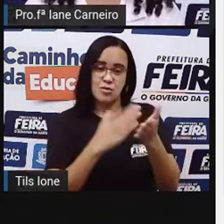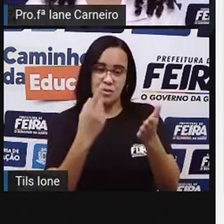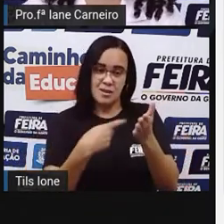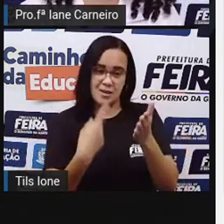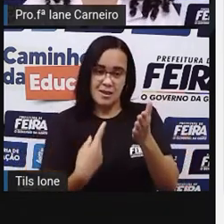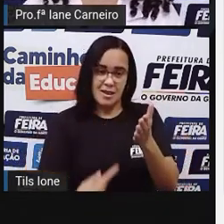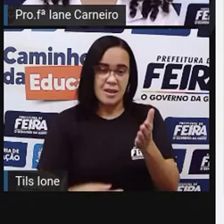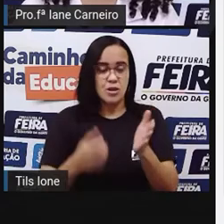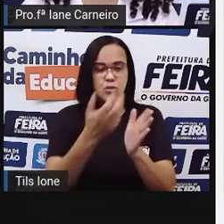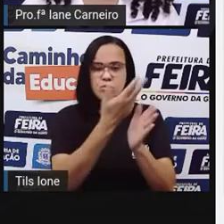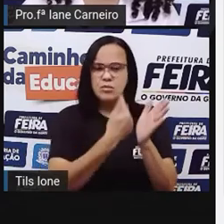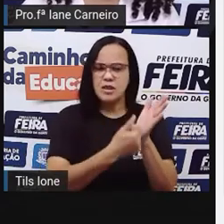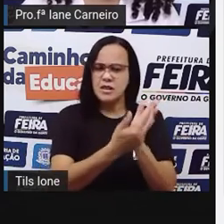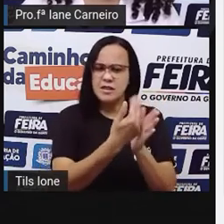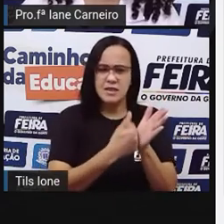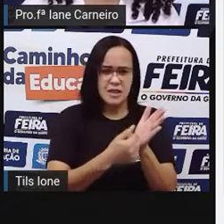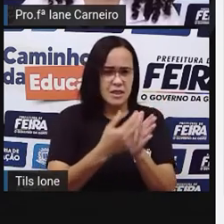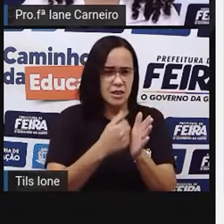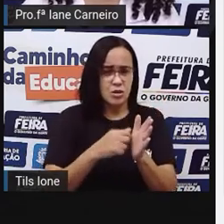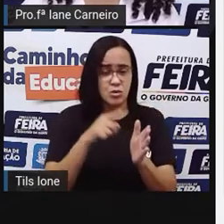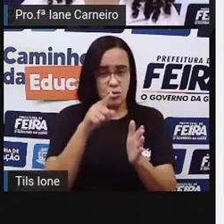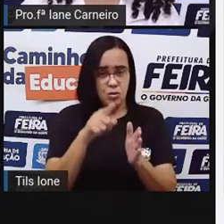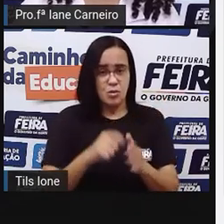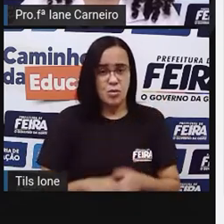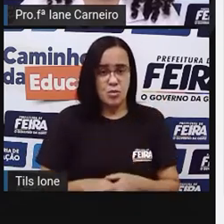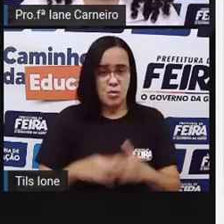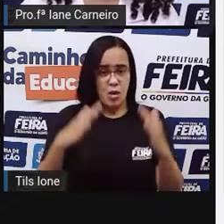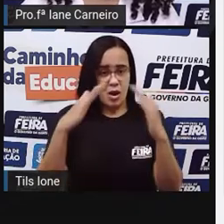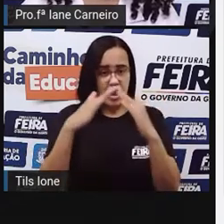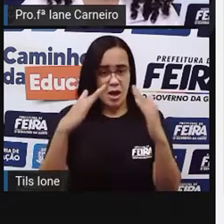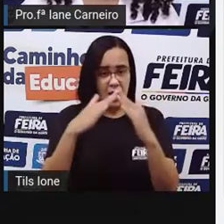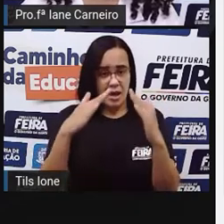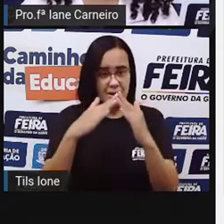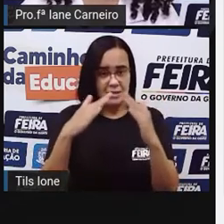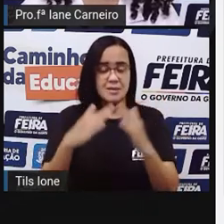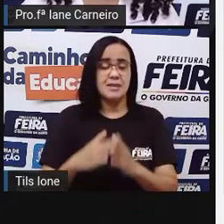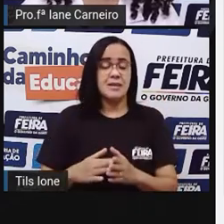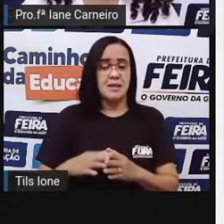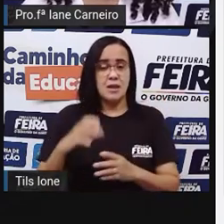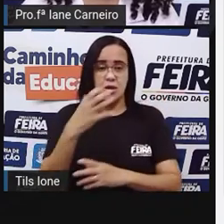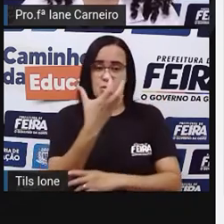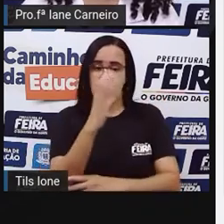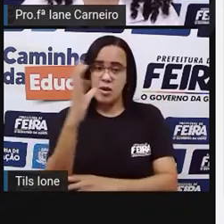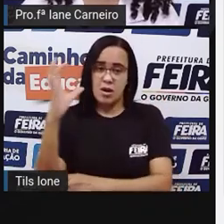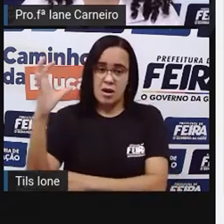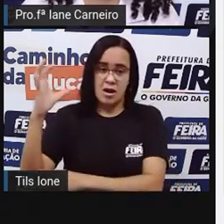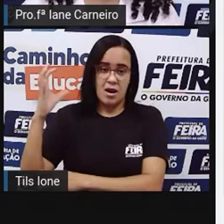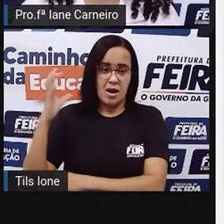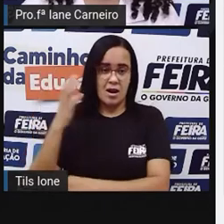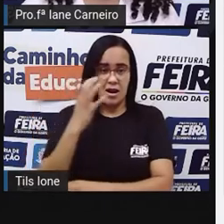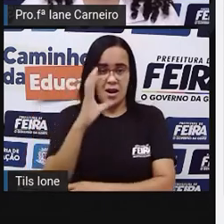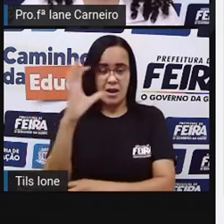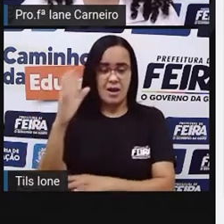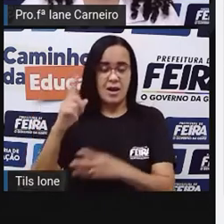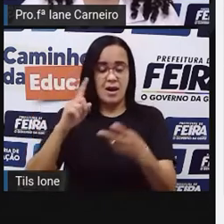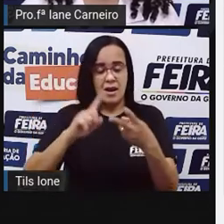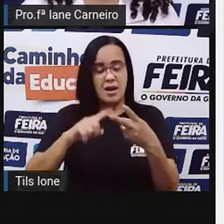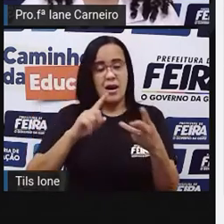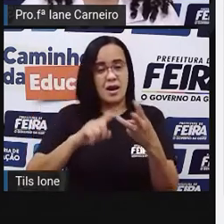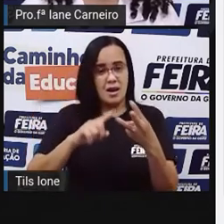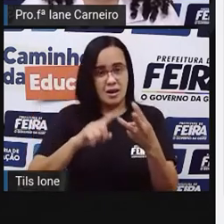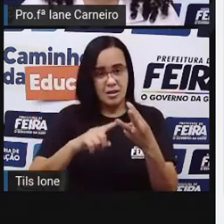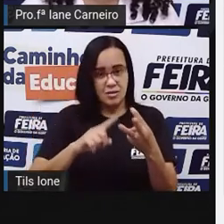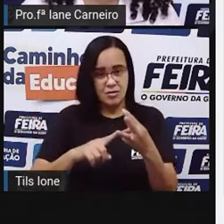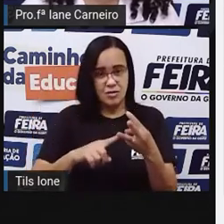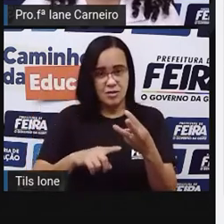um desenho como esse. Uma casa, uma árvore, a casa nesse formato aqui. Tente